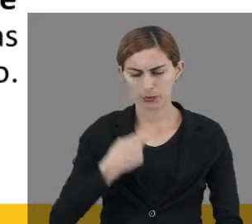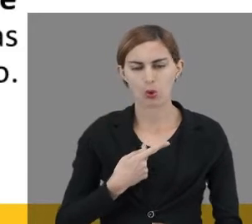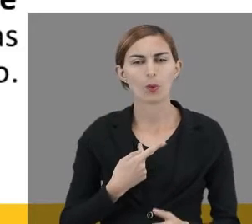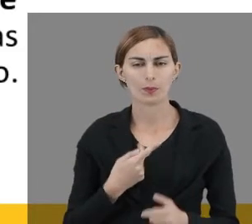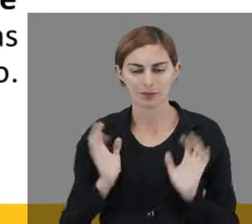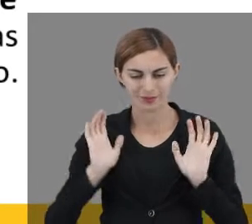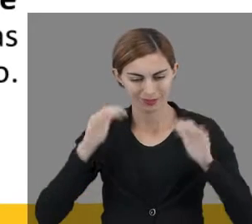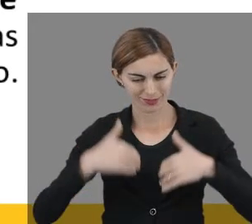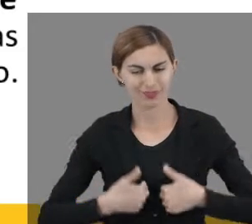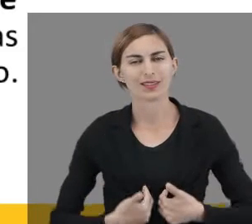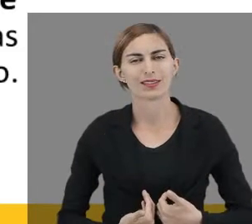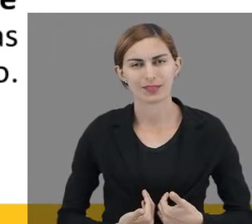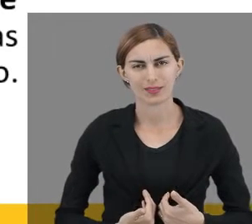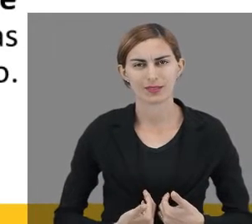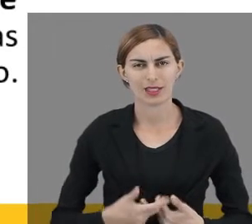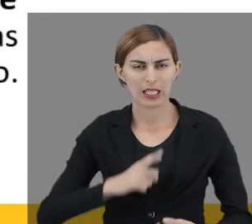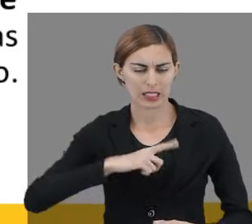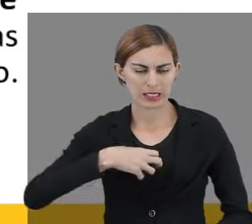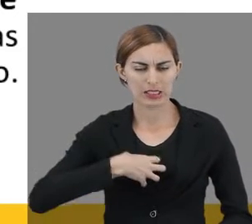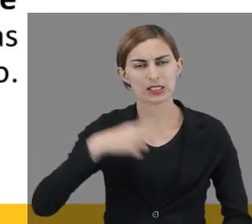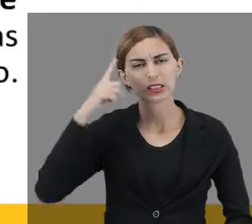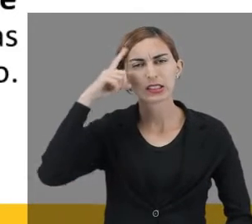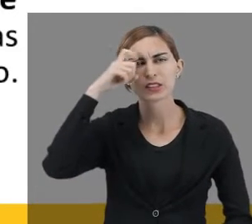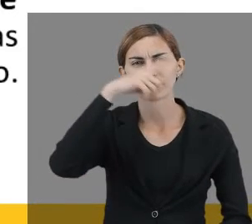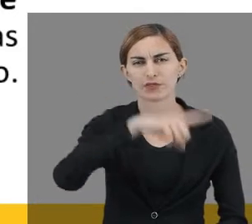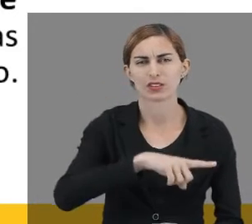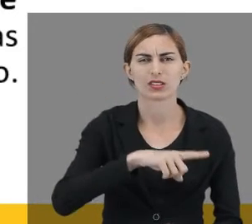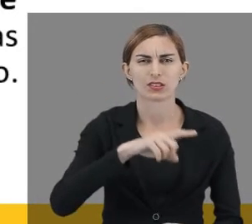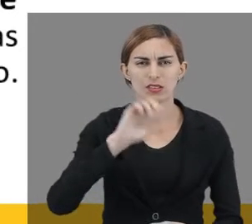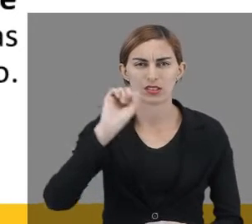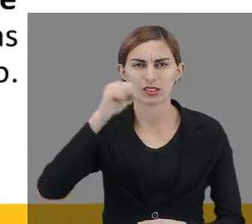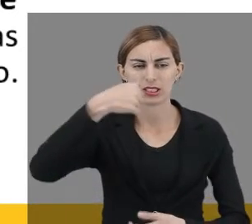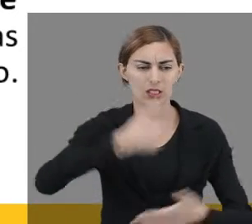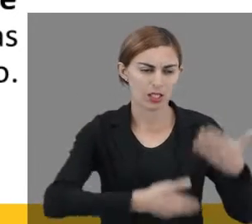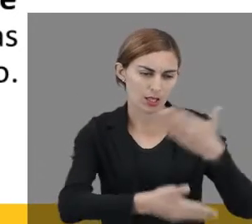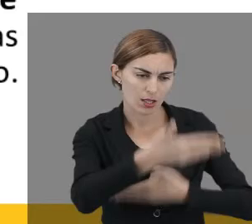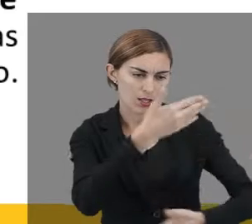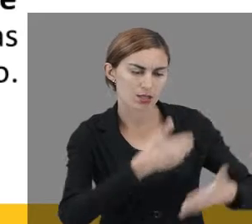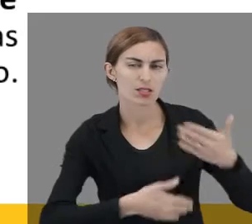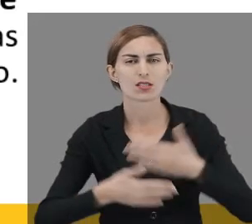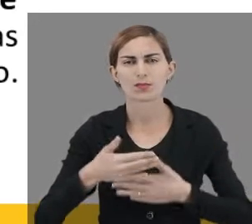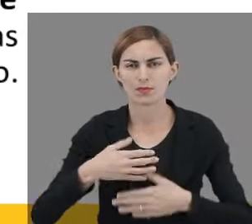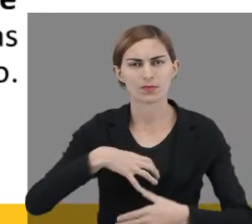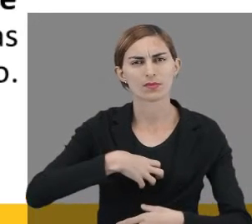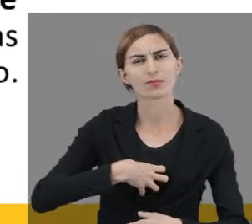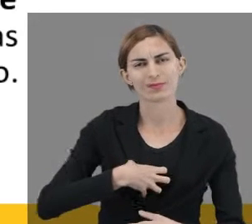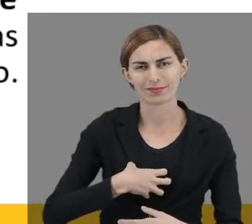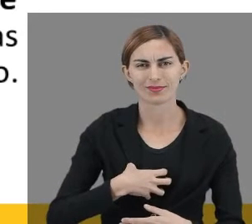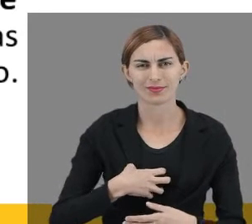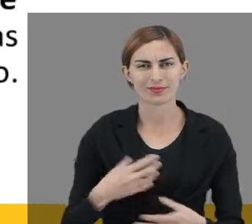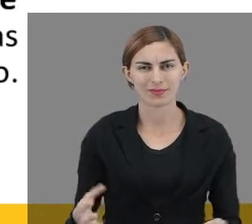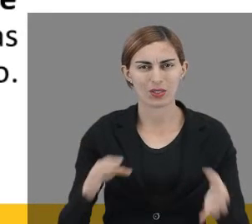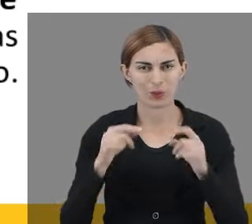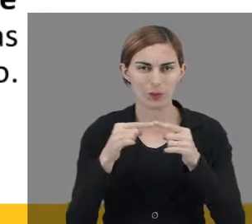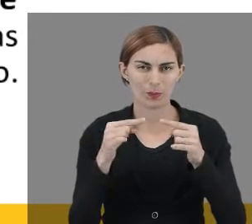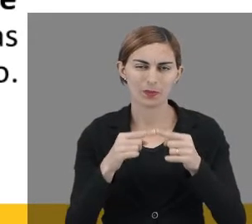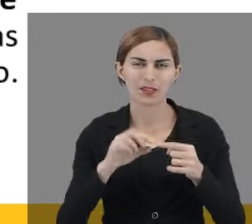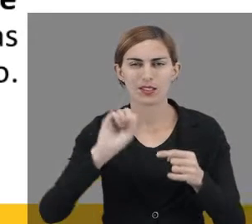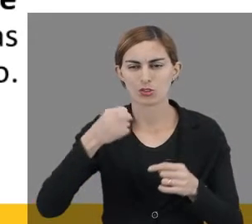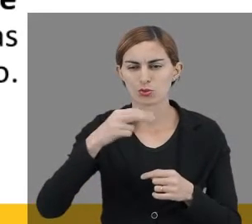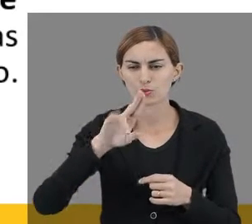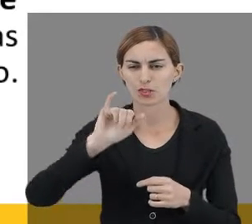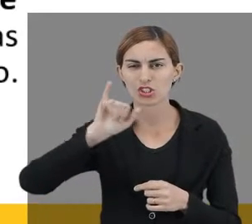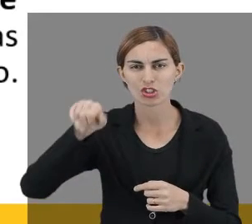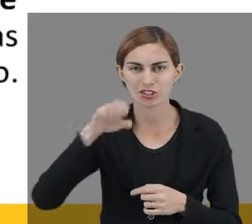Então essa criança com autismo, ela tem uma grande dificuldade em dar sentido àquela ação que ela está fazendo. E isso está muito atrelado a essa questão